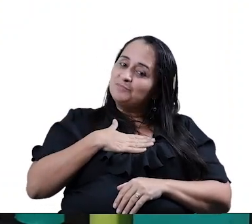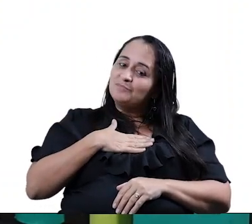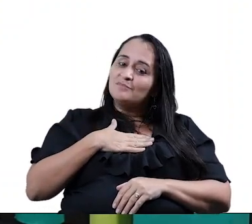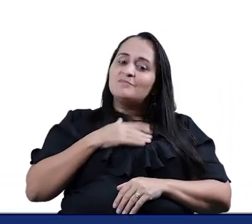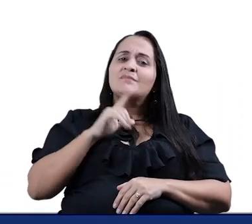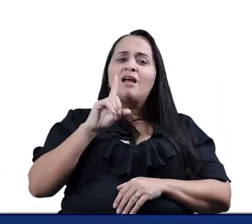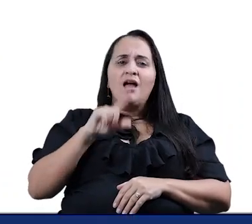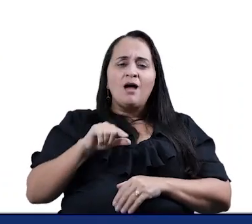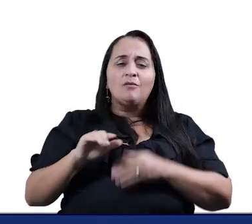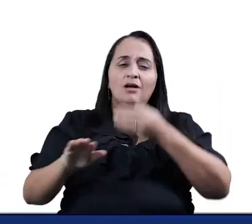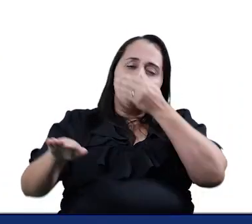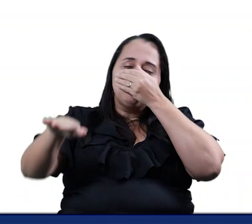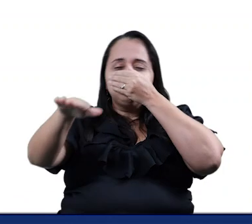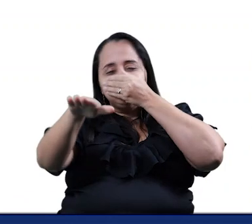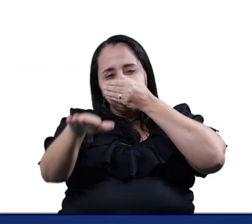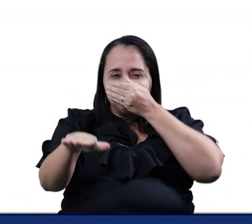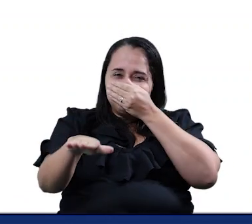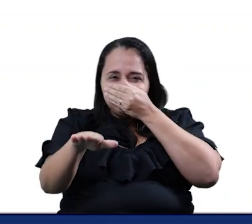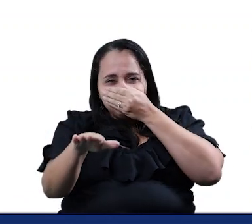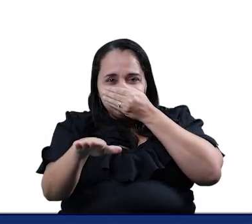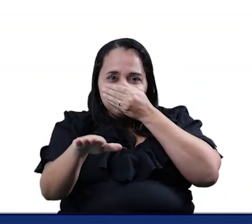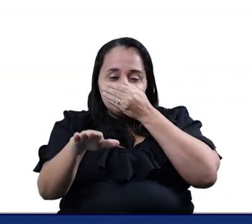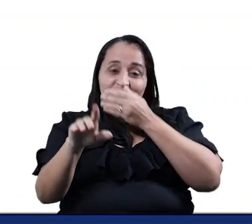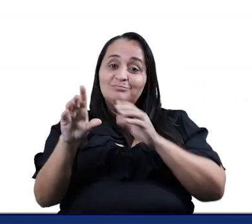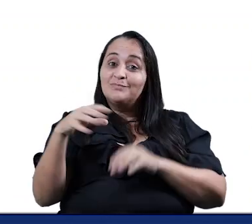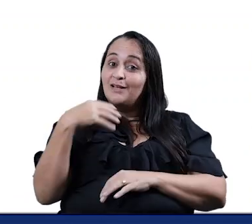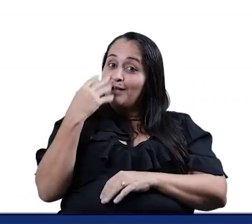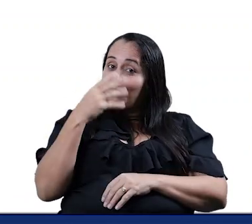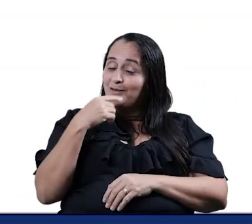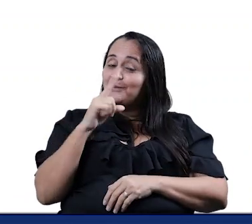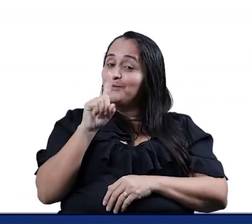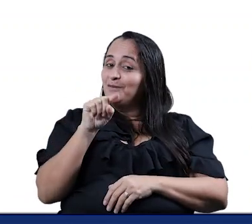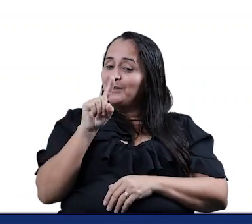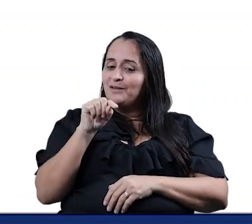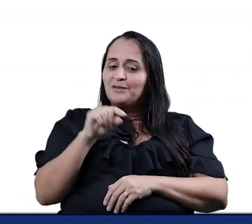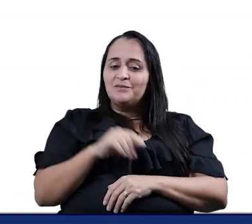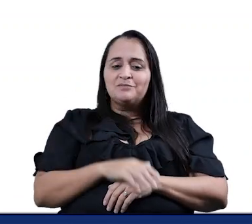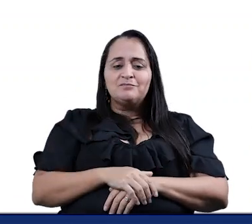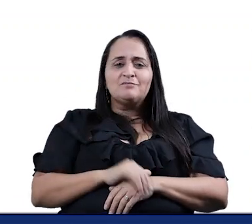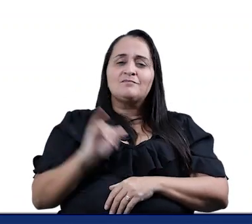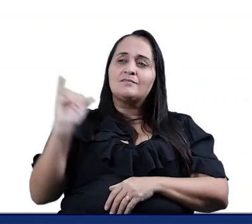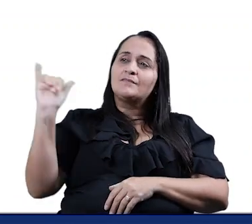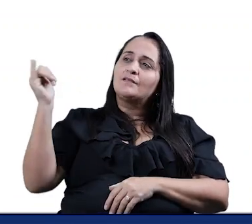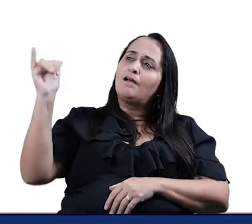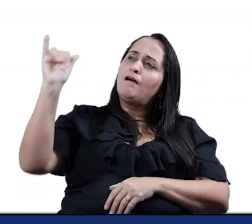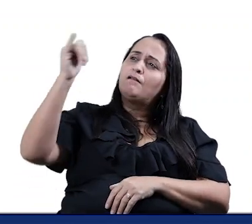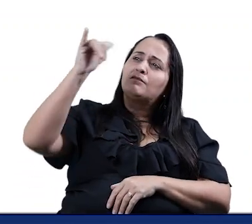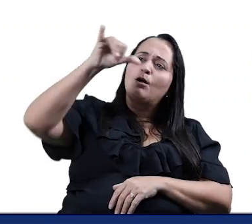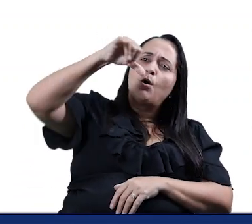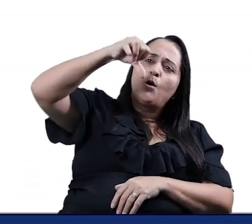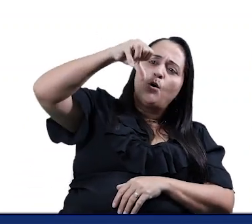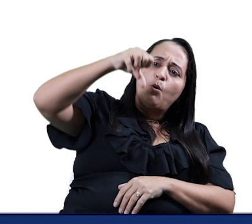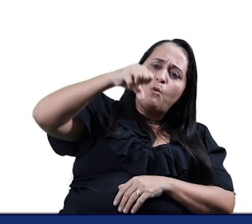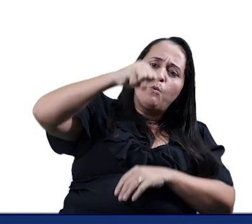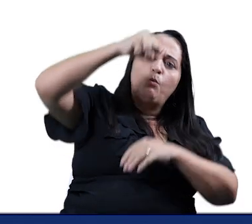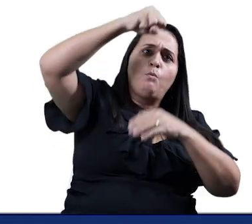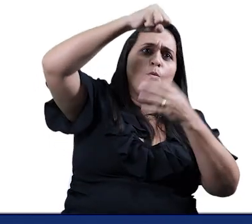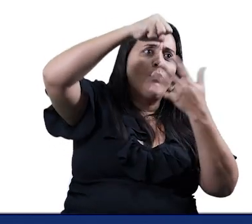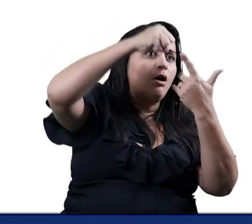música de Claudinho Buchecha. Eu vou cantar só um trechinho para a gente começar a nossa aula. Avião sem asa,